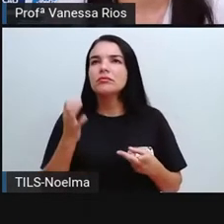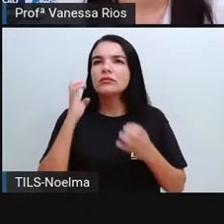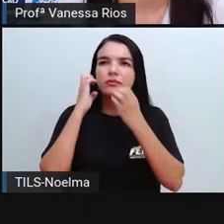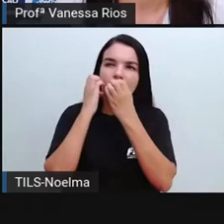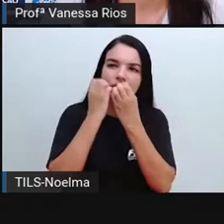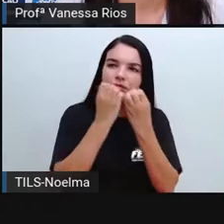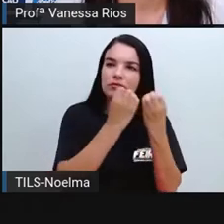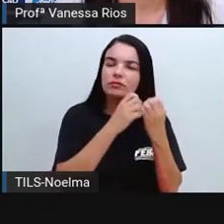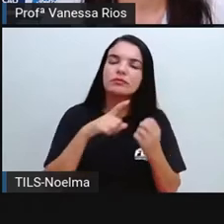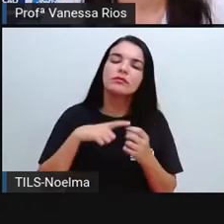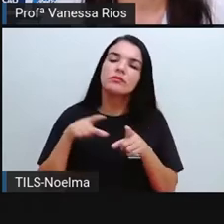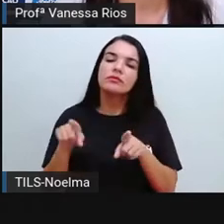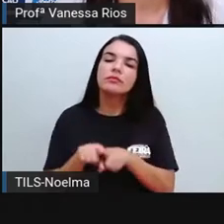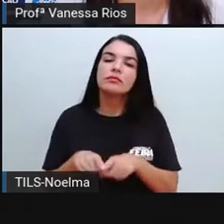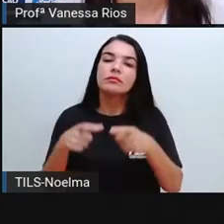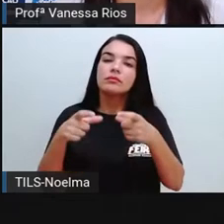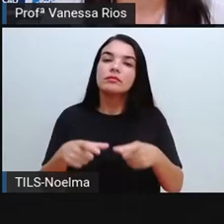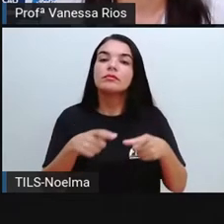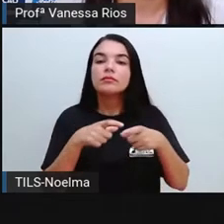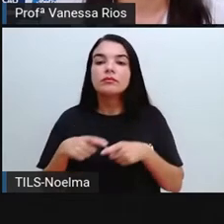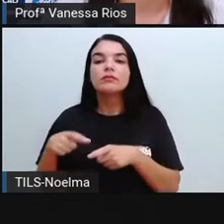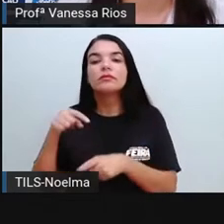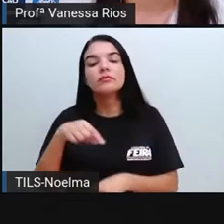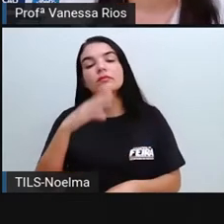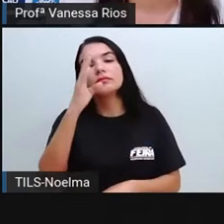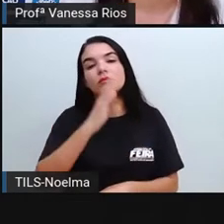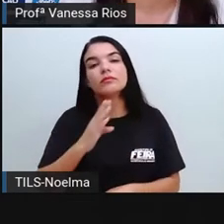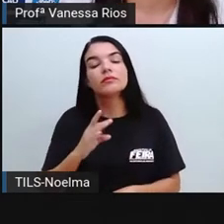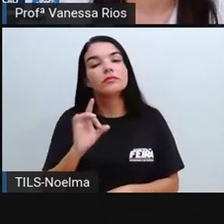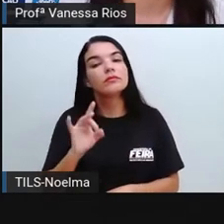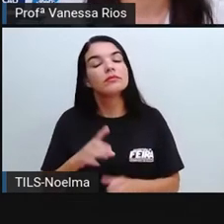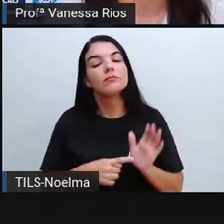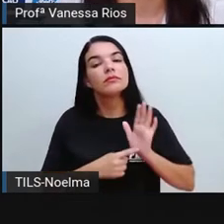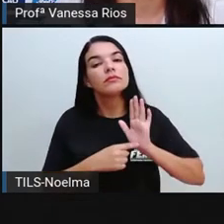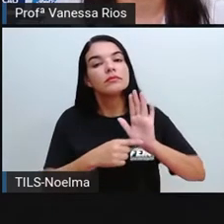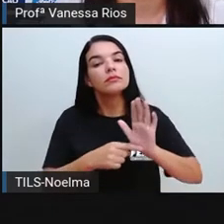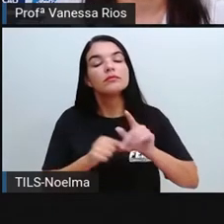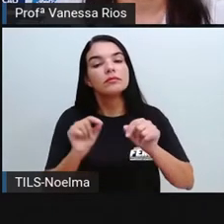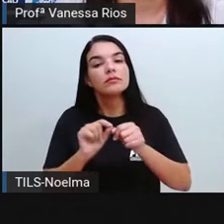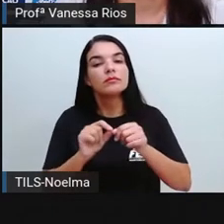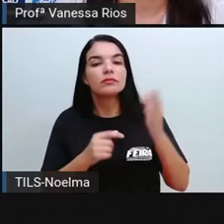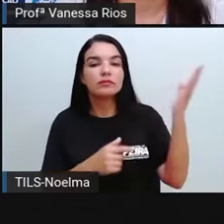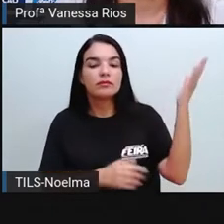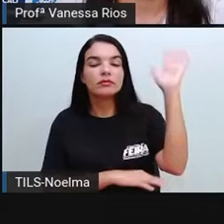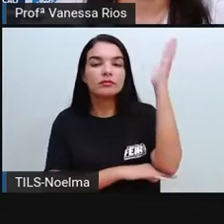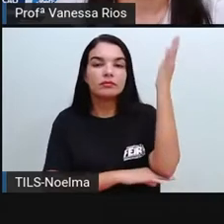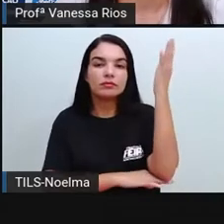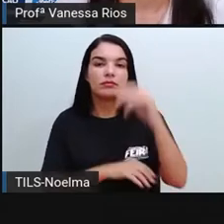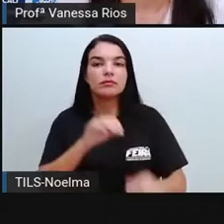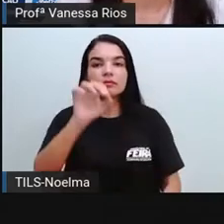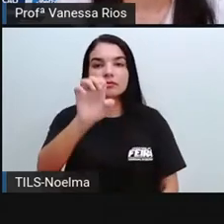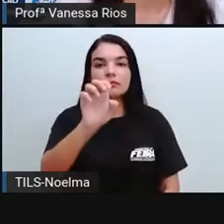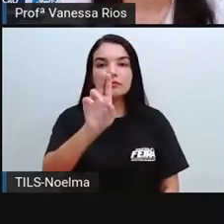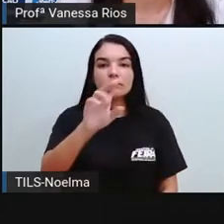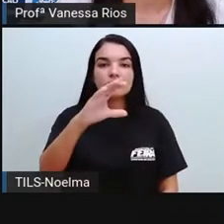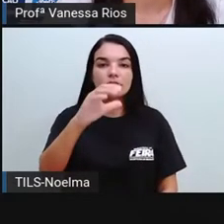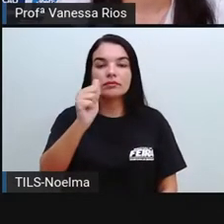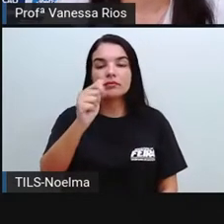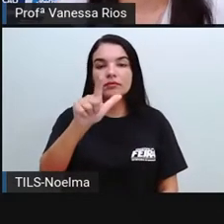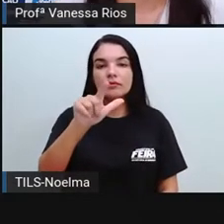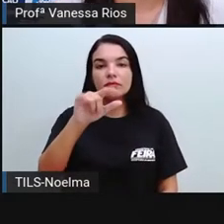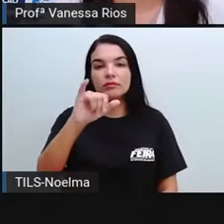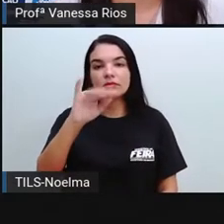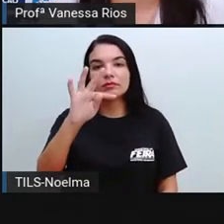aí tem também lugares no Brasil que vão se destacar na produção do eucalipto. E aí existem